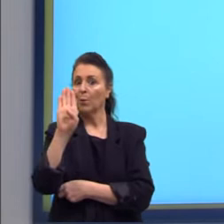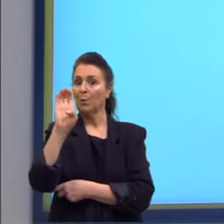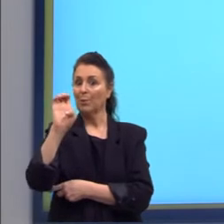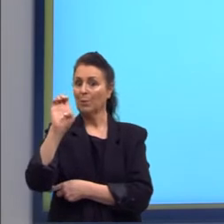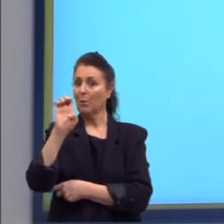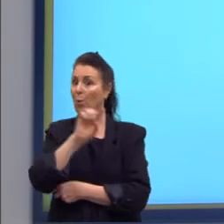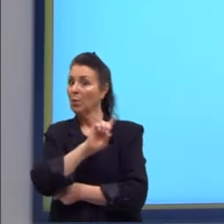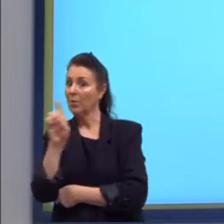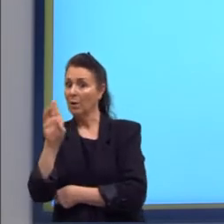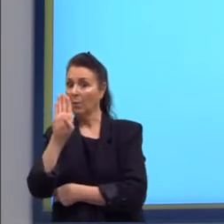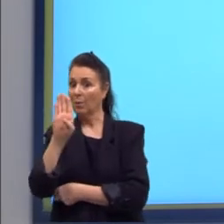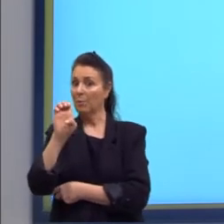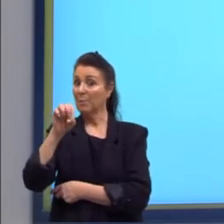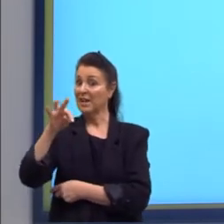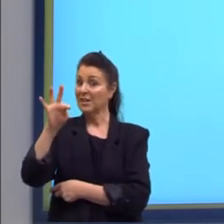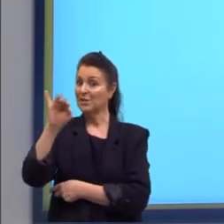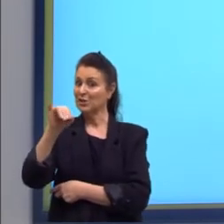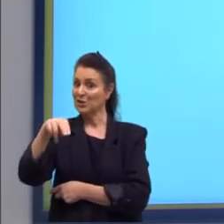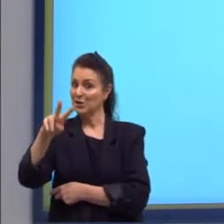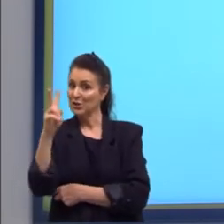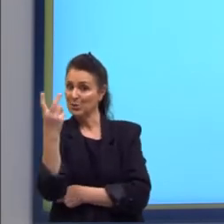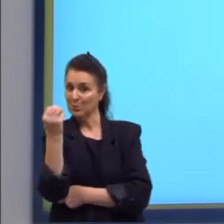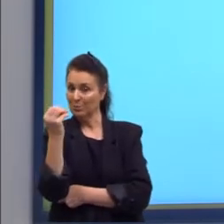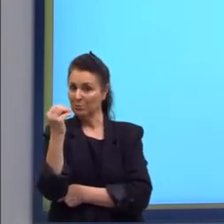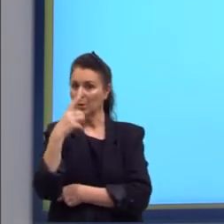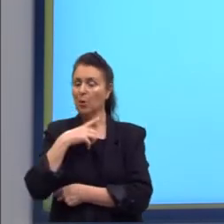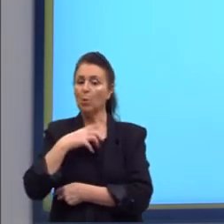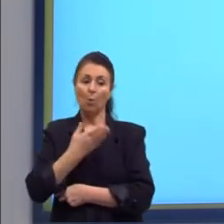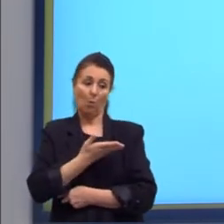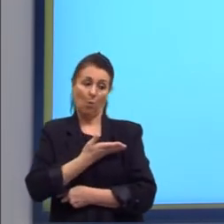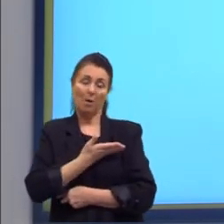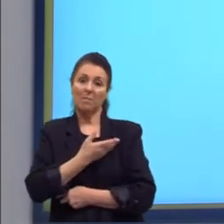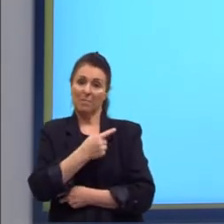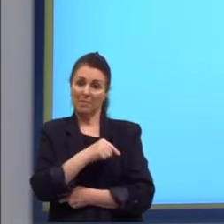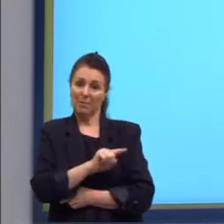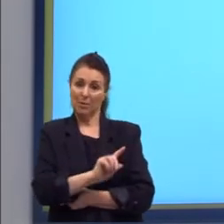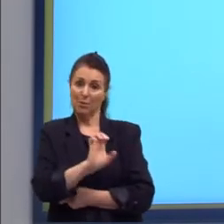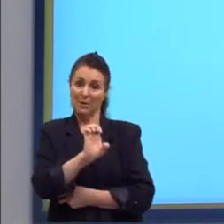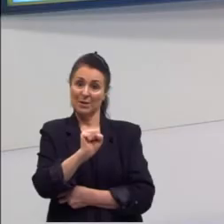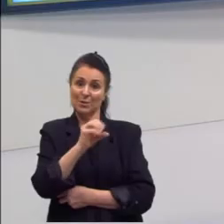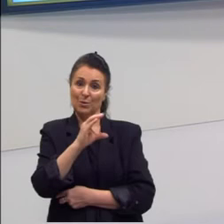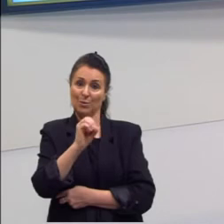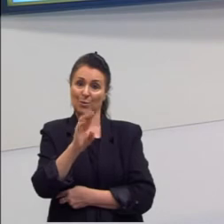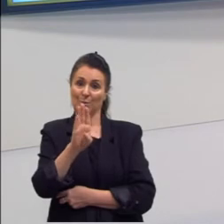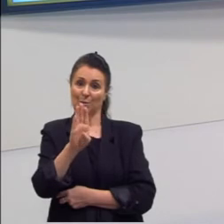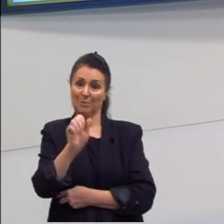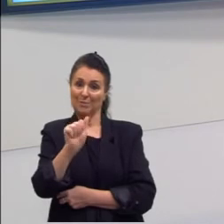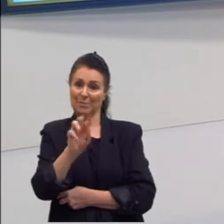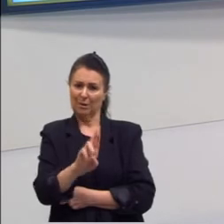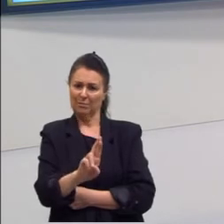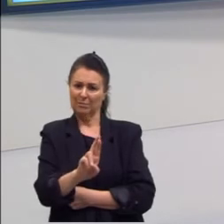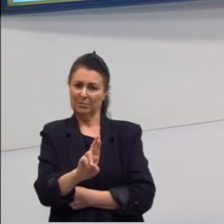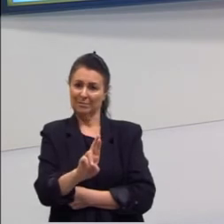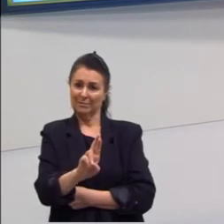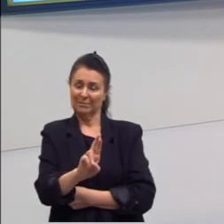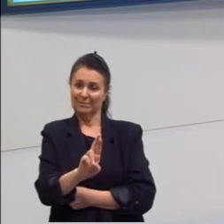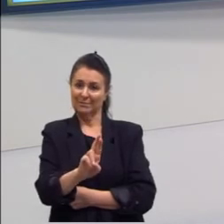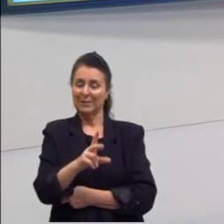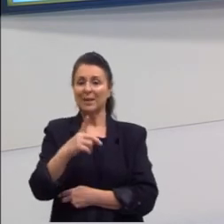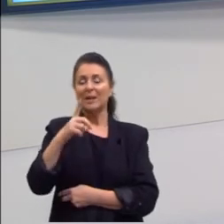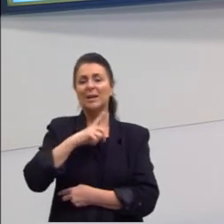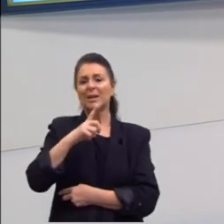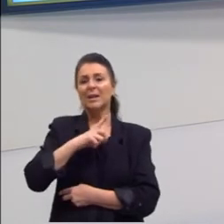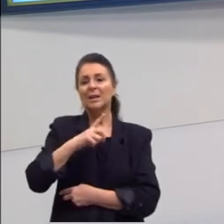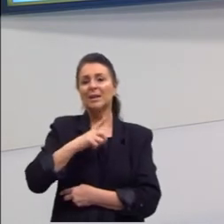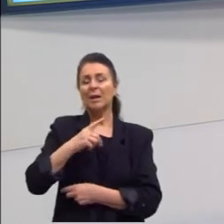ou não traído Bentinho com o seu amigo Escobar. Aqui a gente tem uma